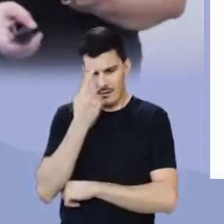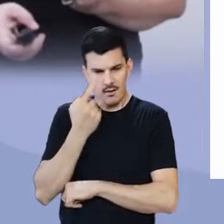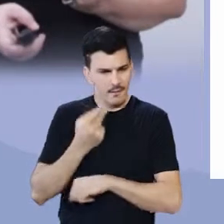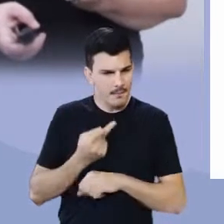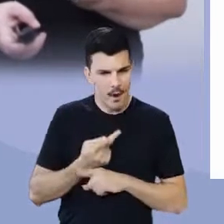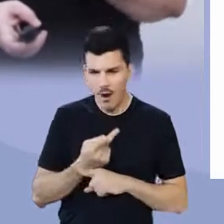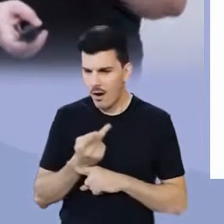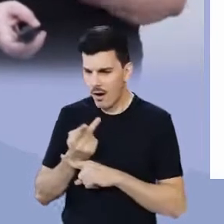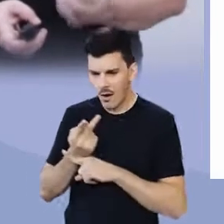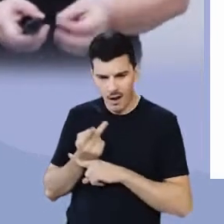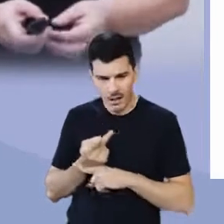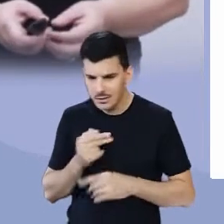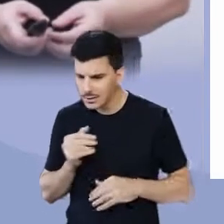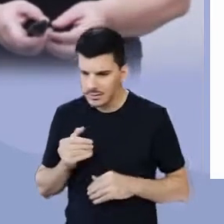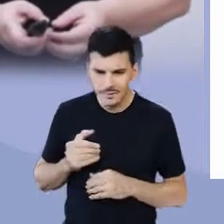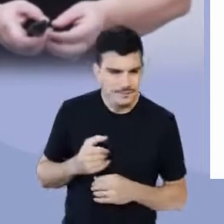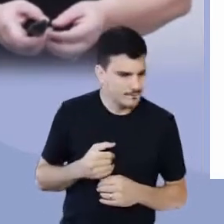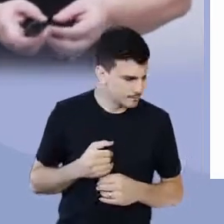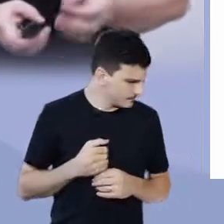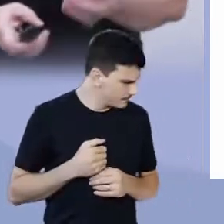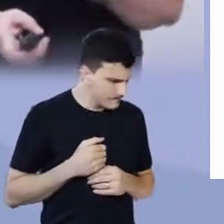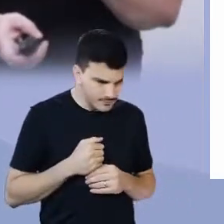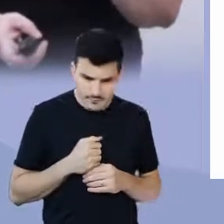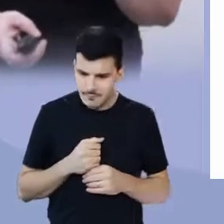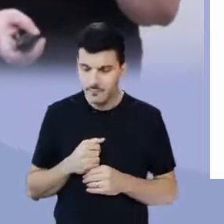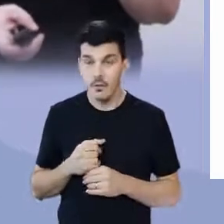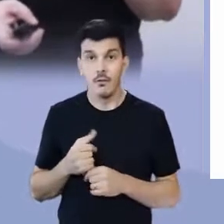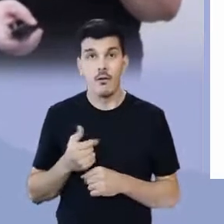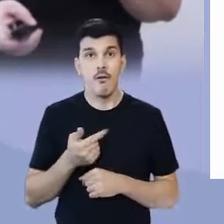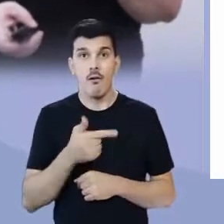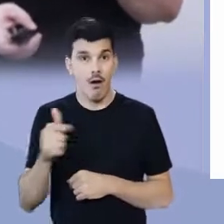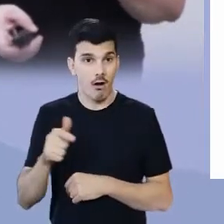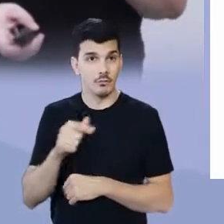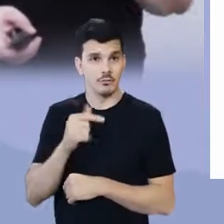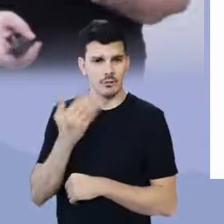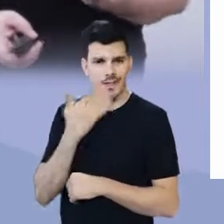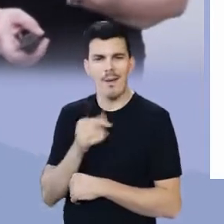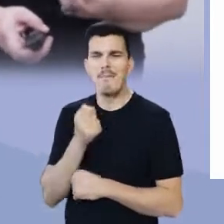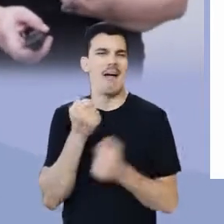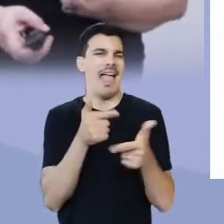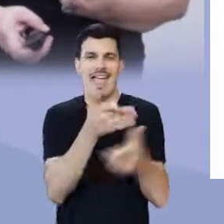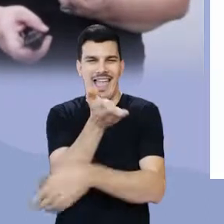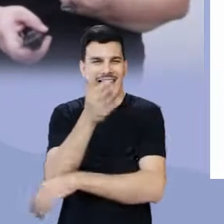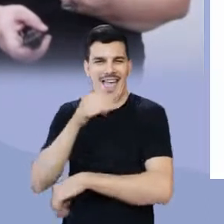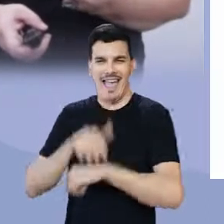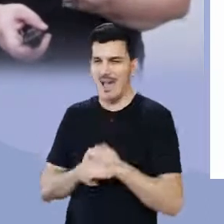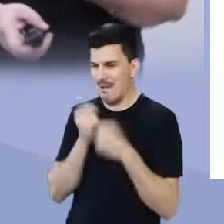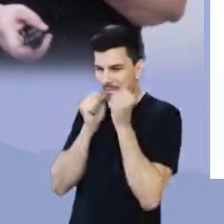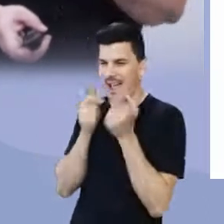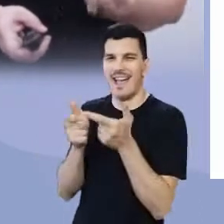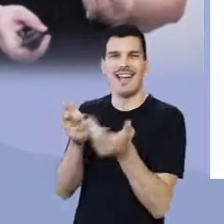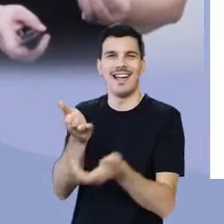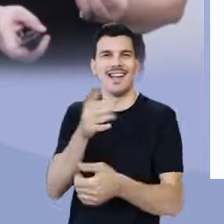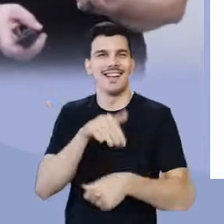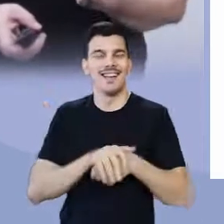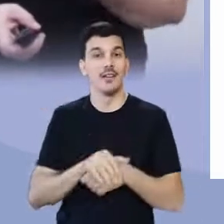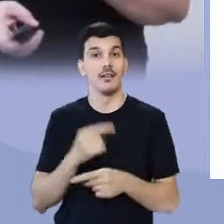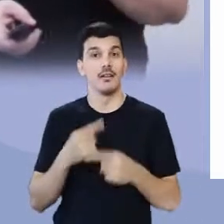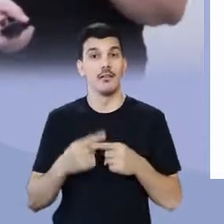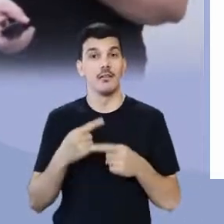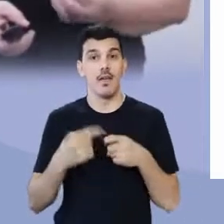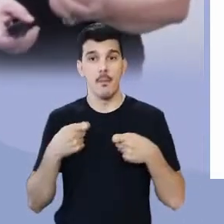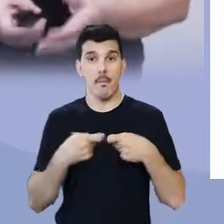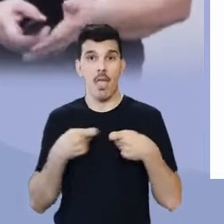procurando alguma coisa. Todos os outros meninos zombavam dele, por causa